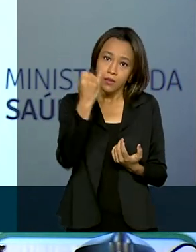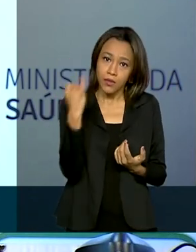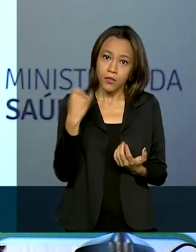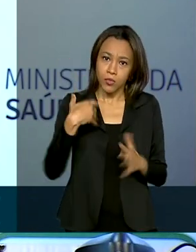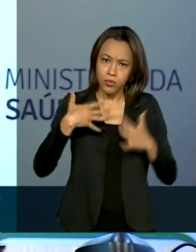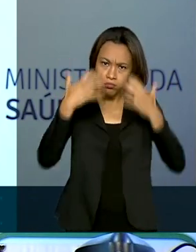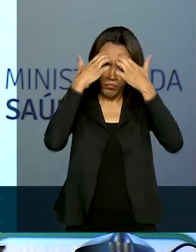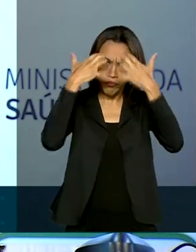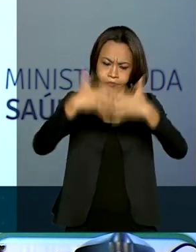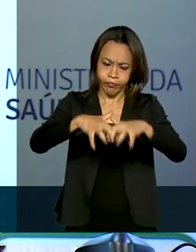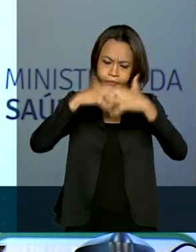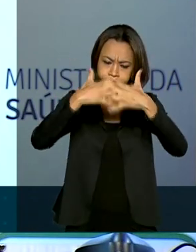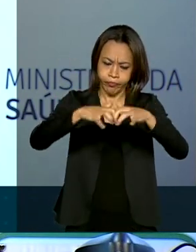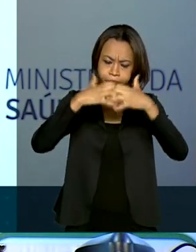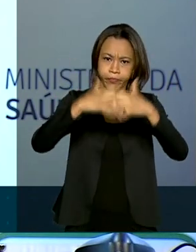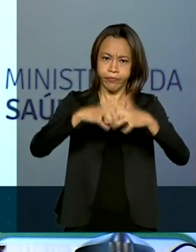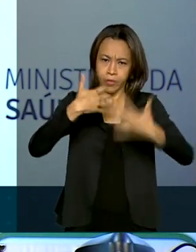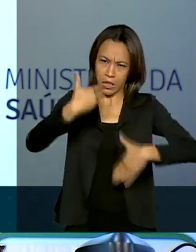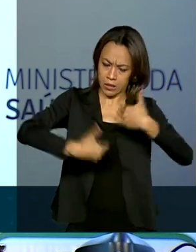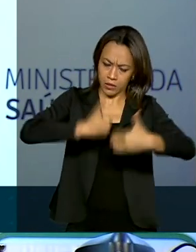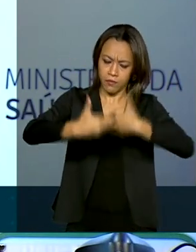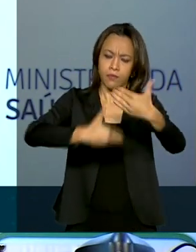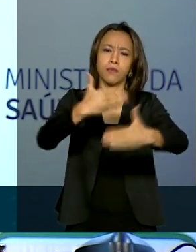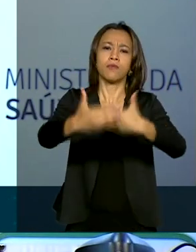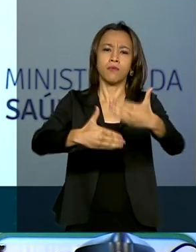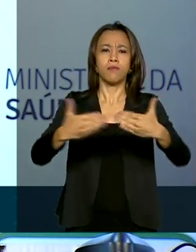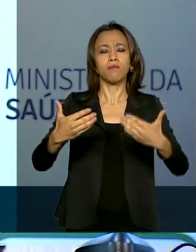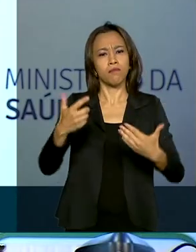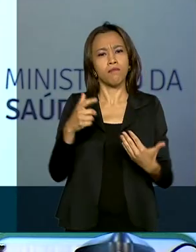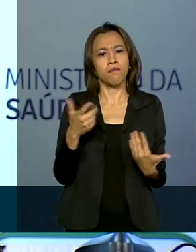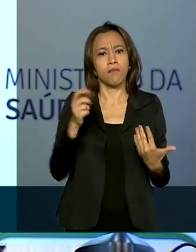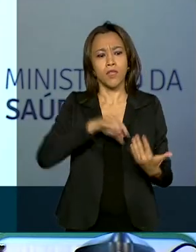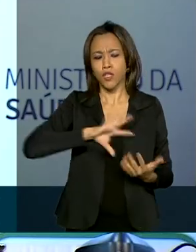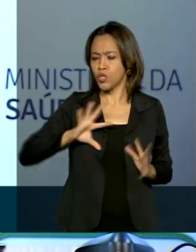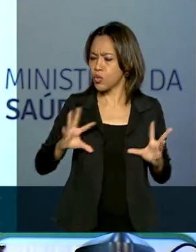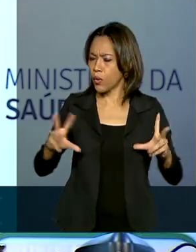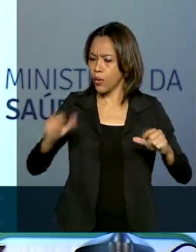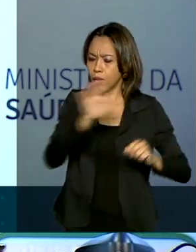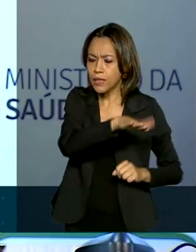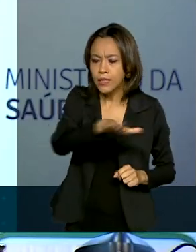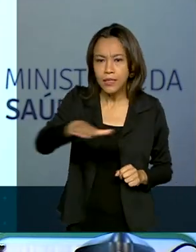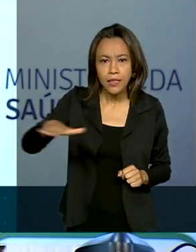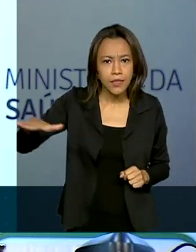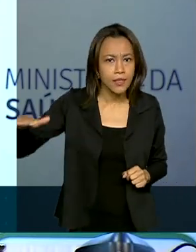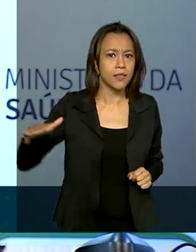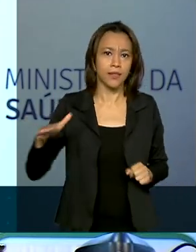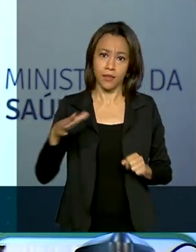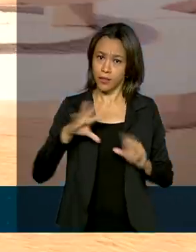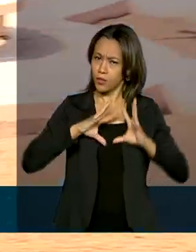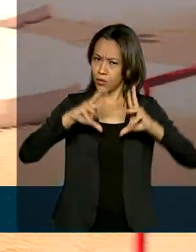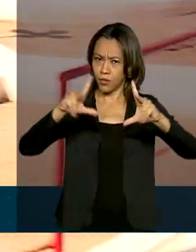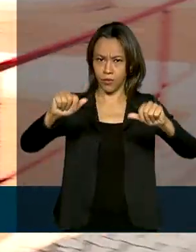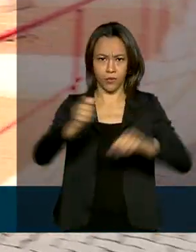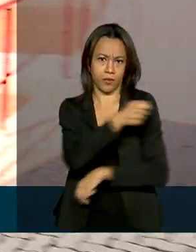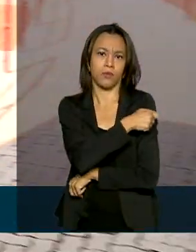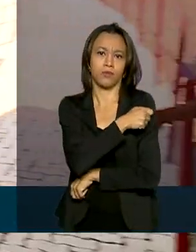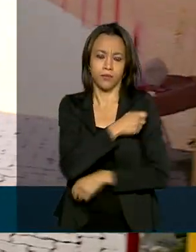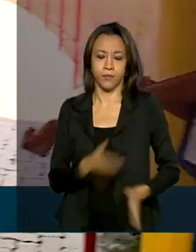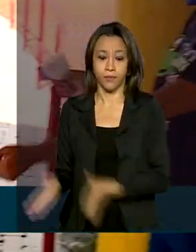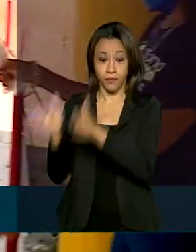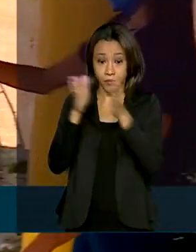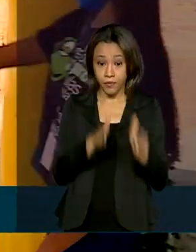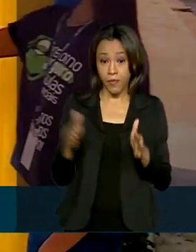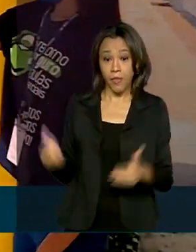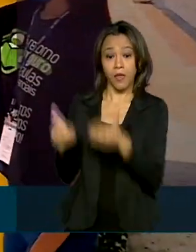o desenvolvimento psicomotor e o desenvolvimento mental de todas as crianças, de todos os estudantes. O Ministério da